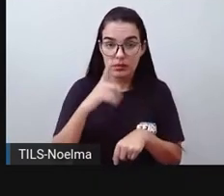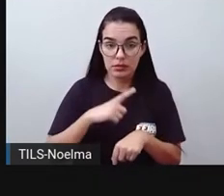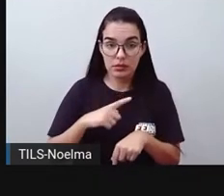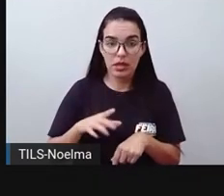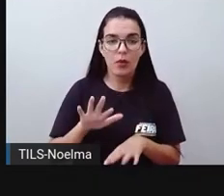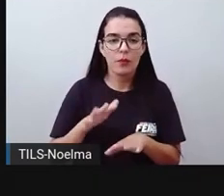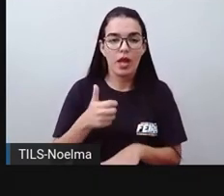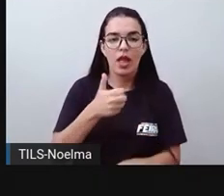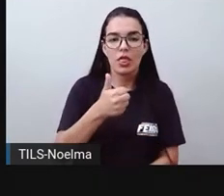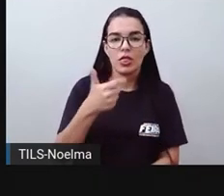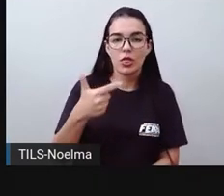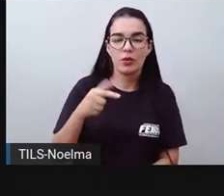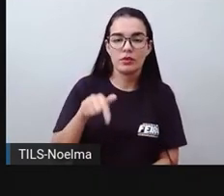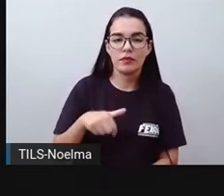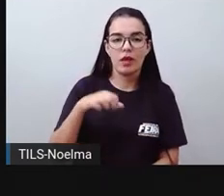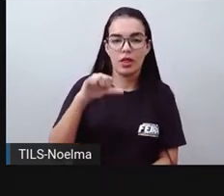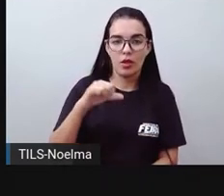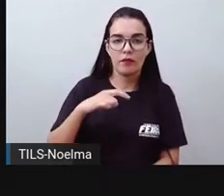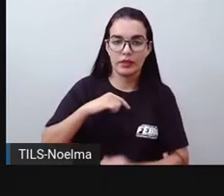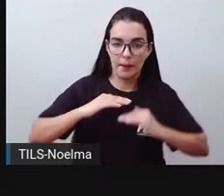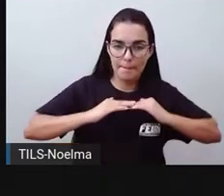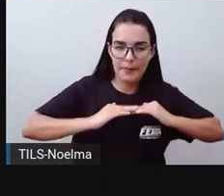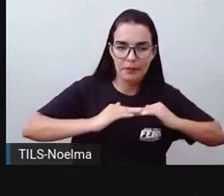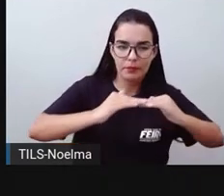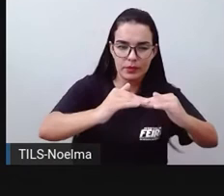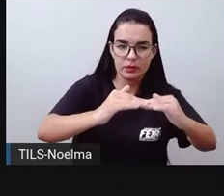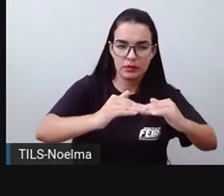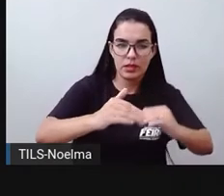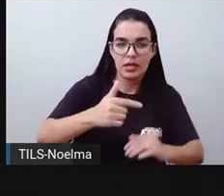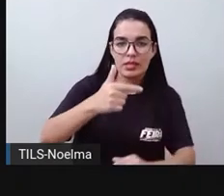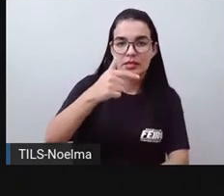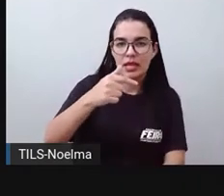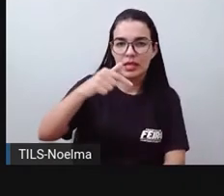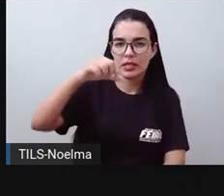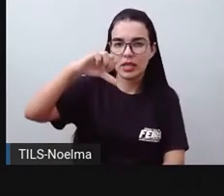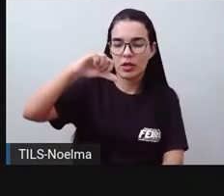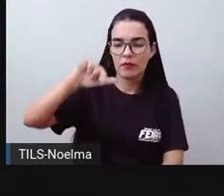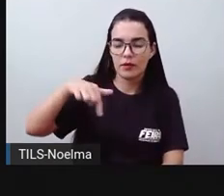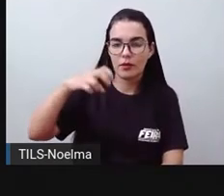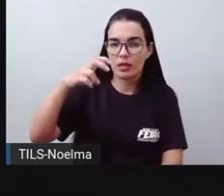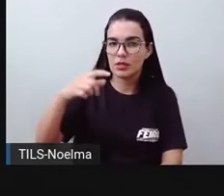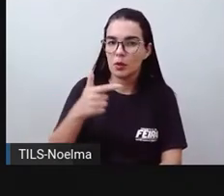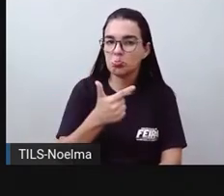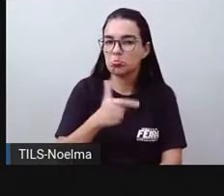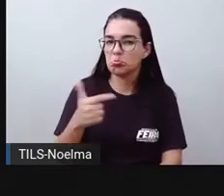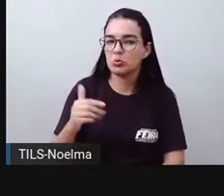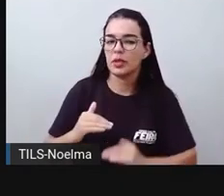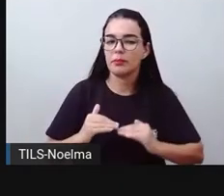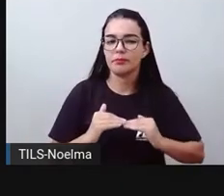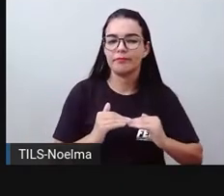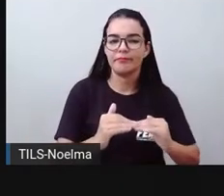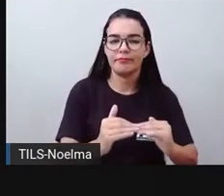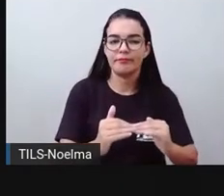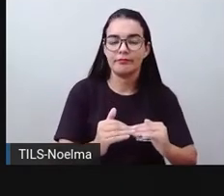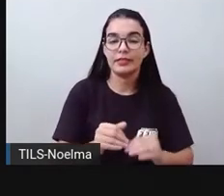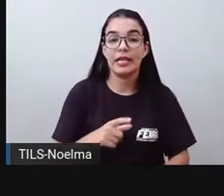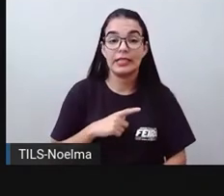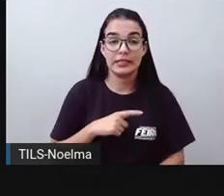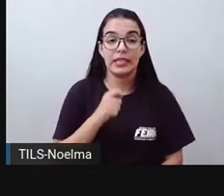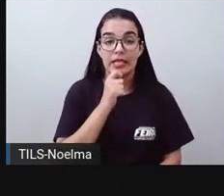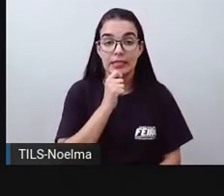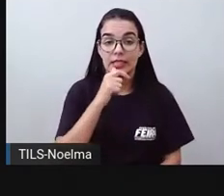são pavimentadas e 79,5% não são pavimentadas. E ainda tem 7